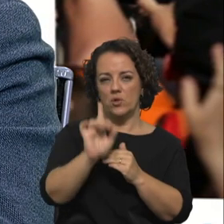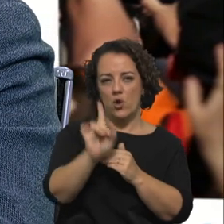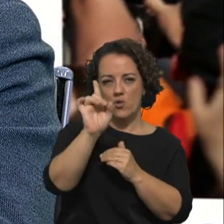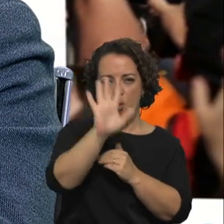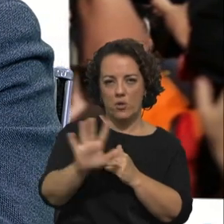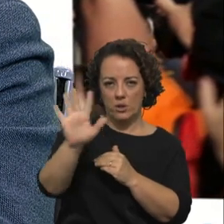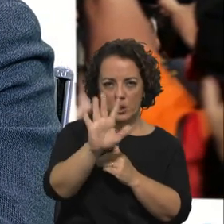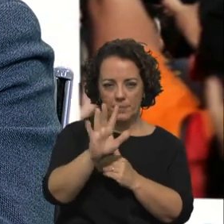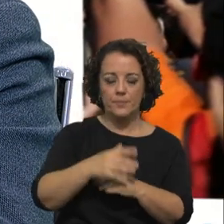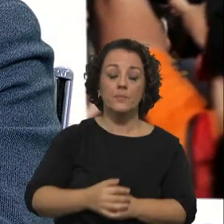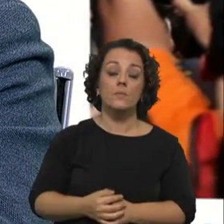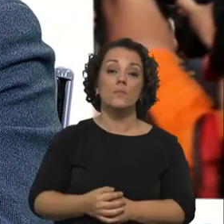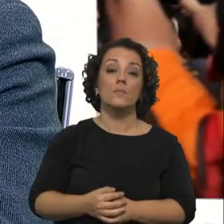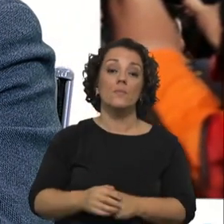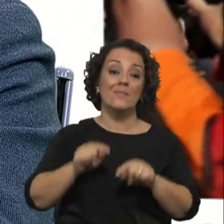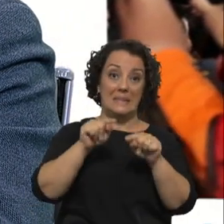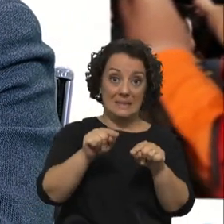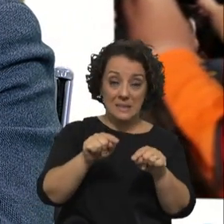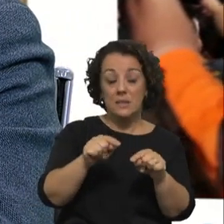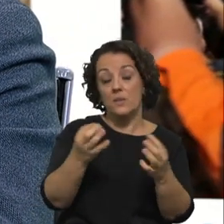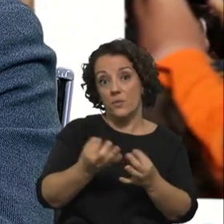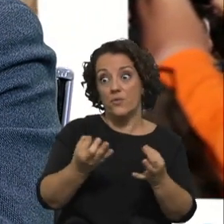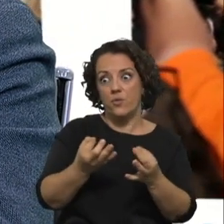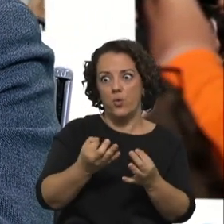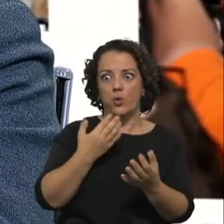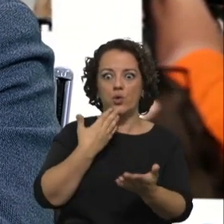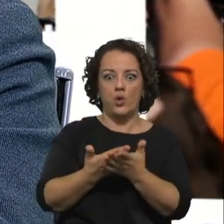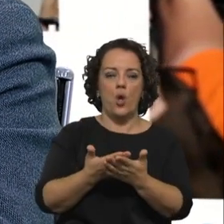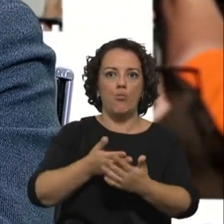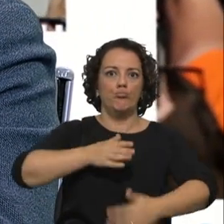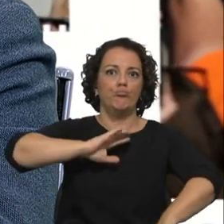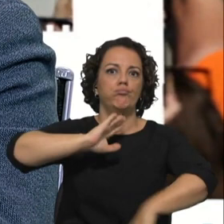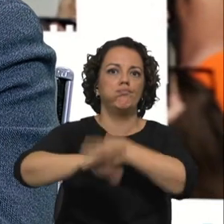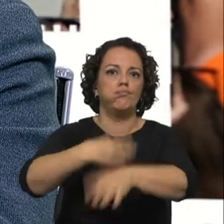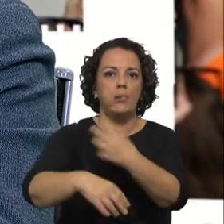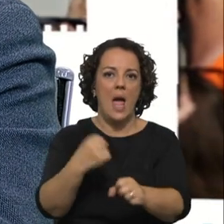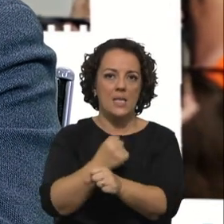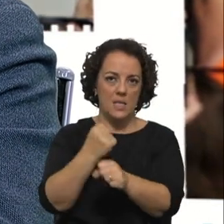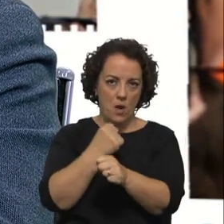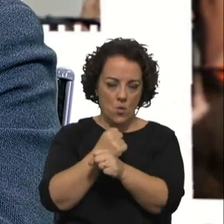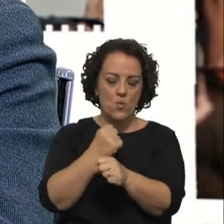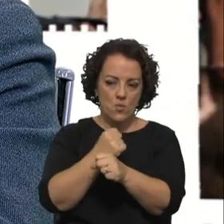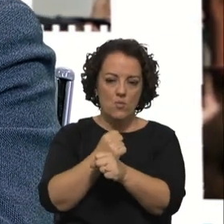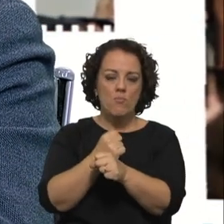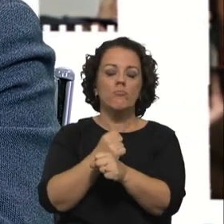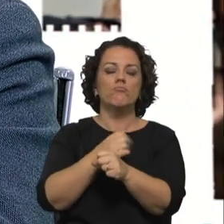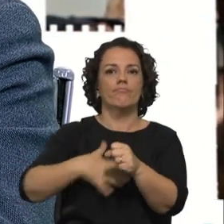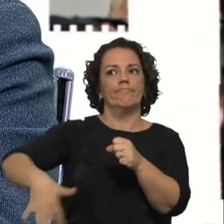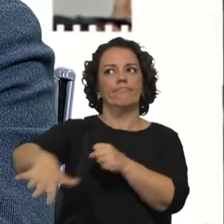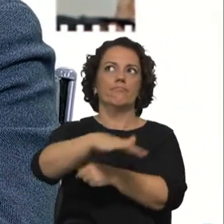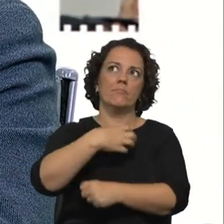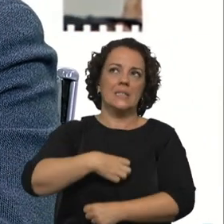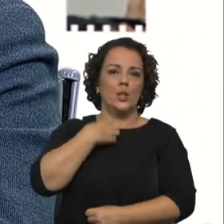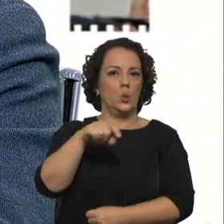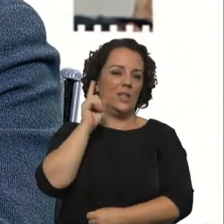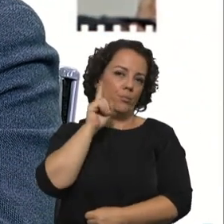e que tem sido uma alavanca muito grande para essa nossa ação no meio, uma ação que julgamos importante